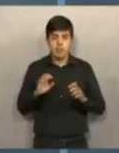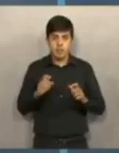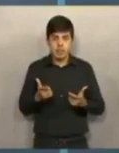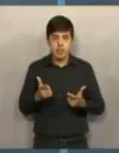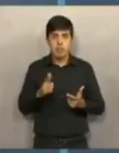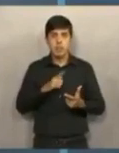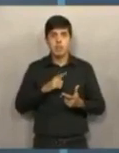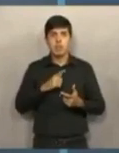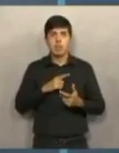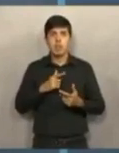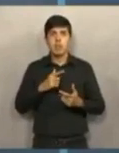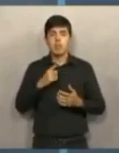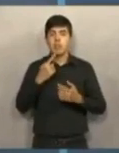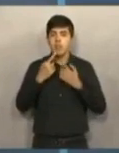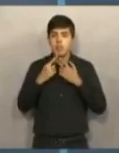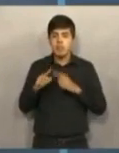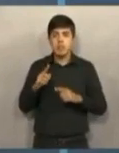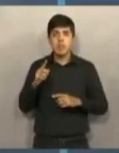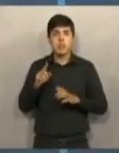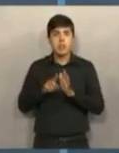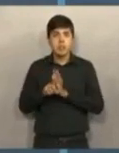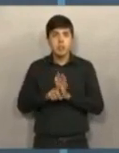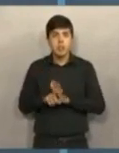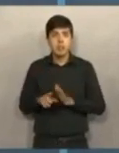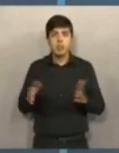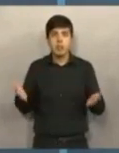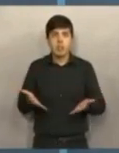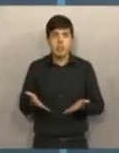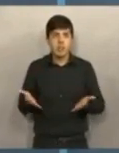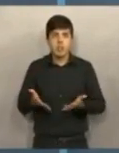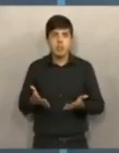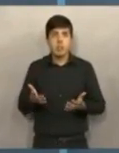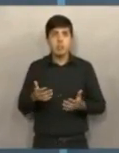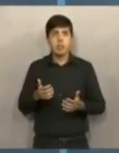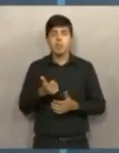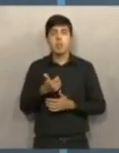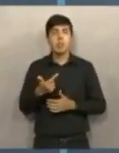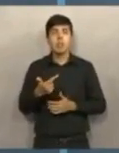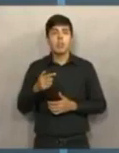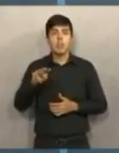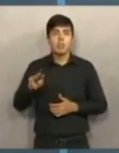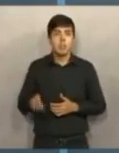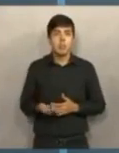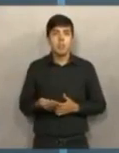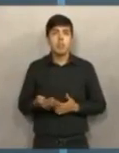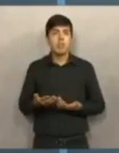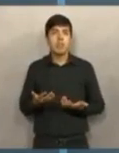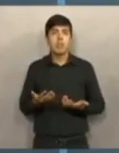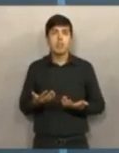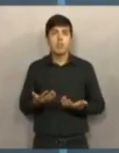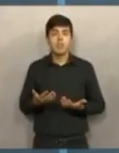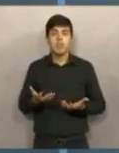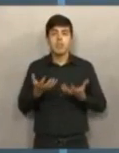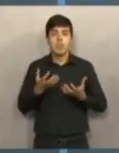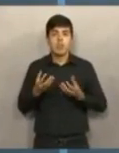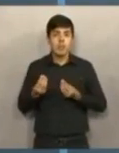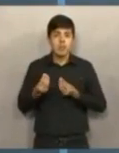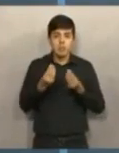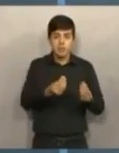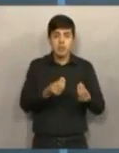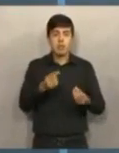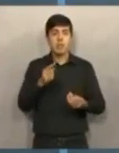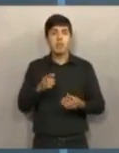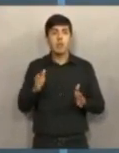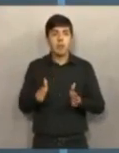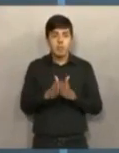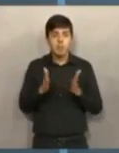houve uma denúncia, existe uma investigação, mas até agora, cadê esses 12 milhões? Eu gostaria de dar tudo ao senhor, que o senhor é